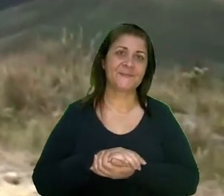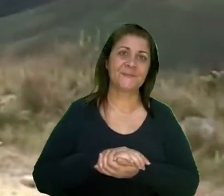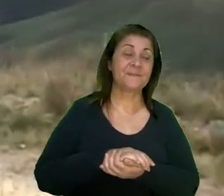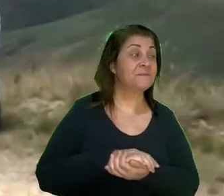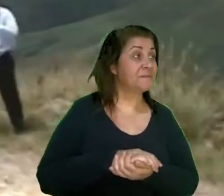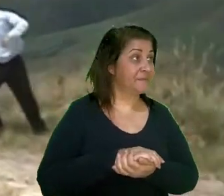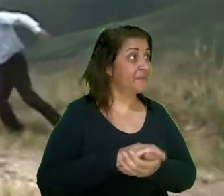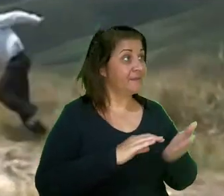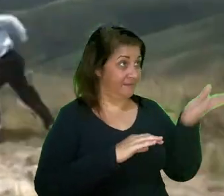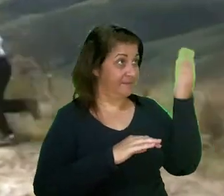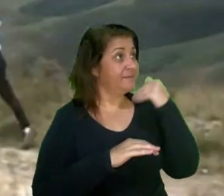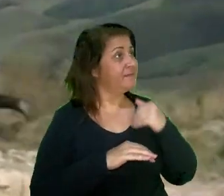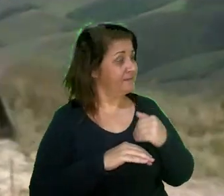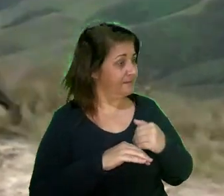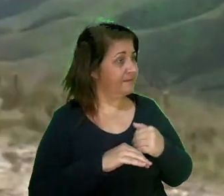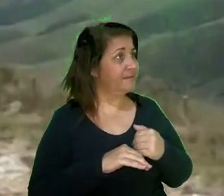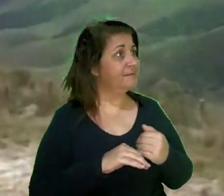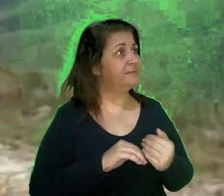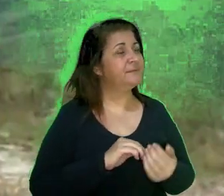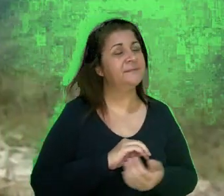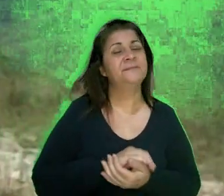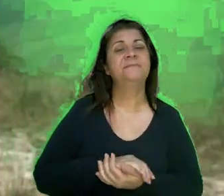Bom Wami